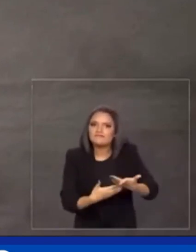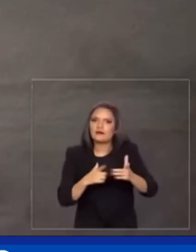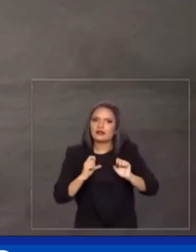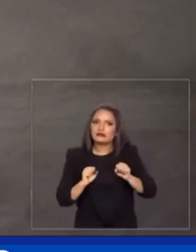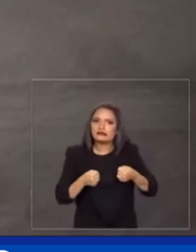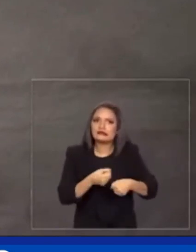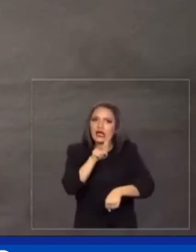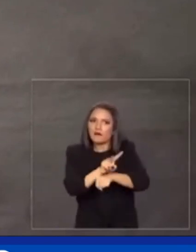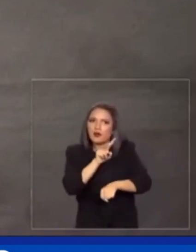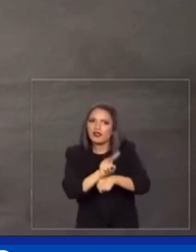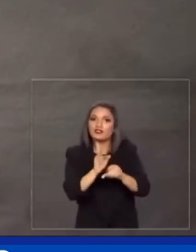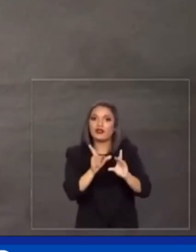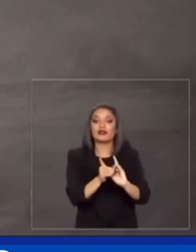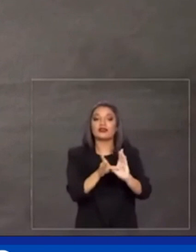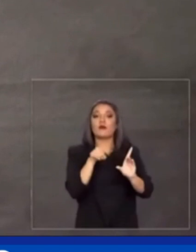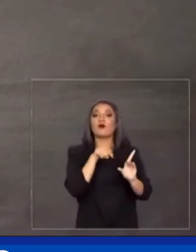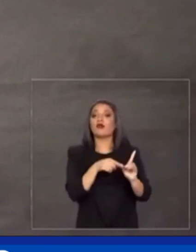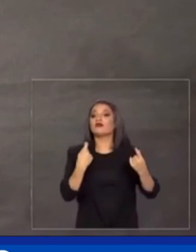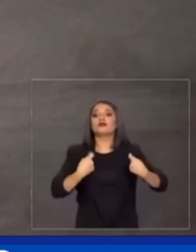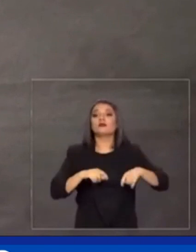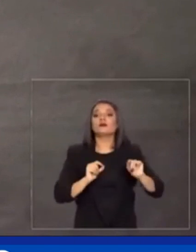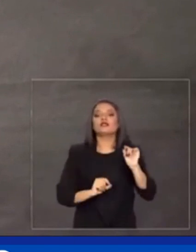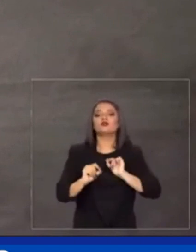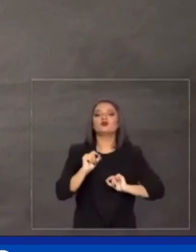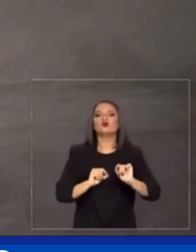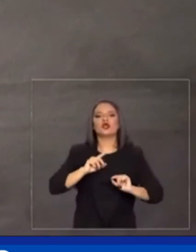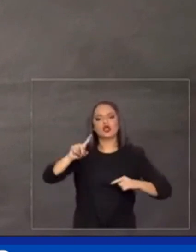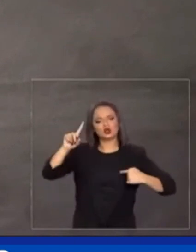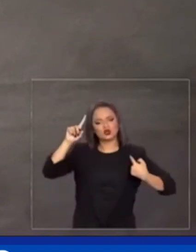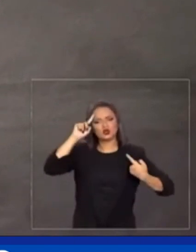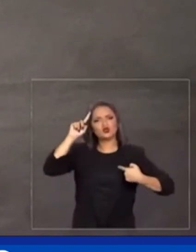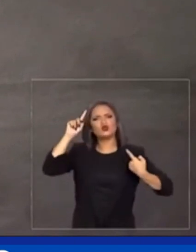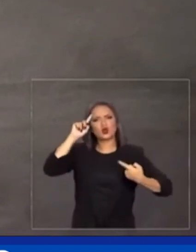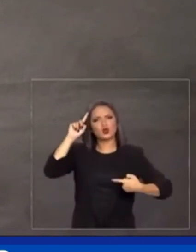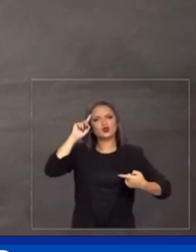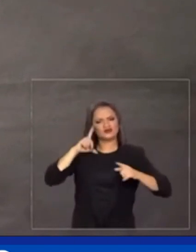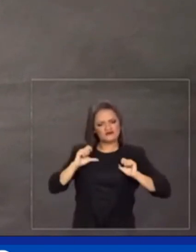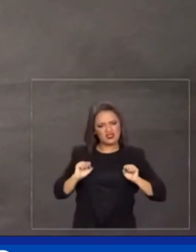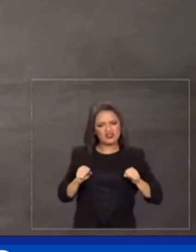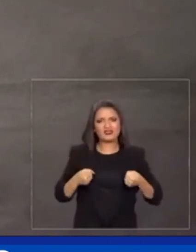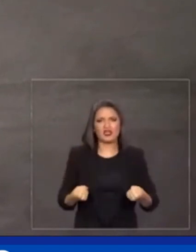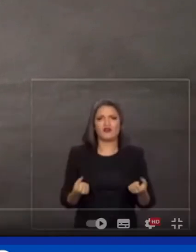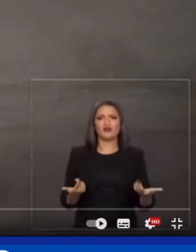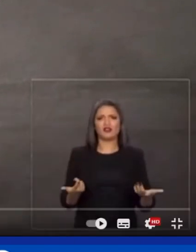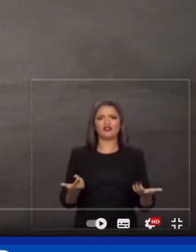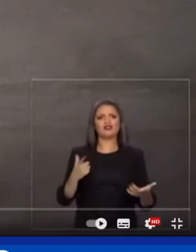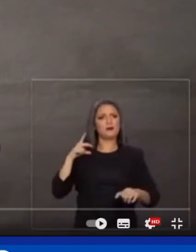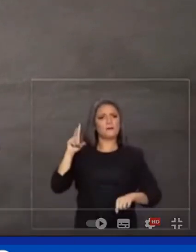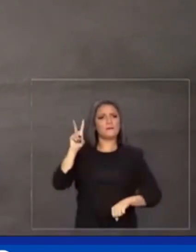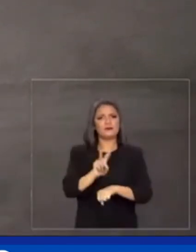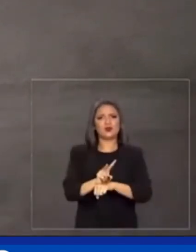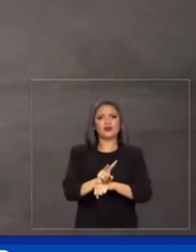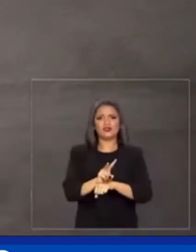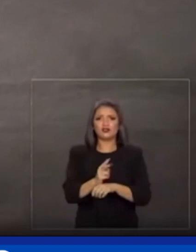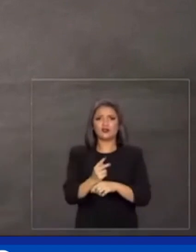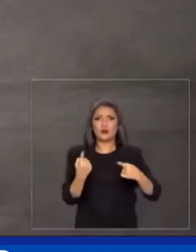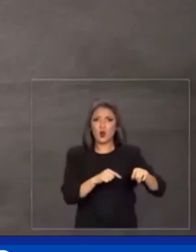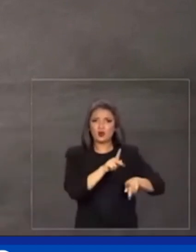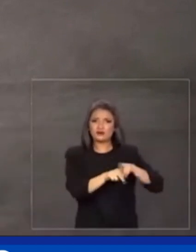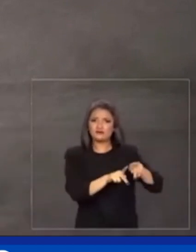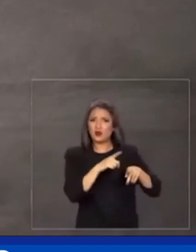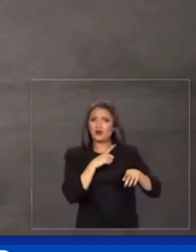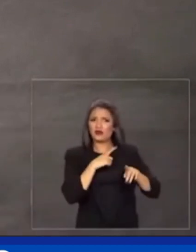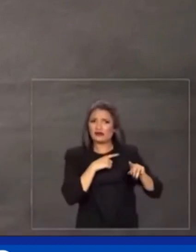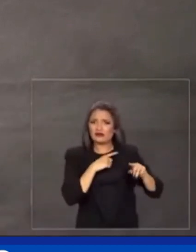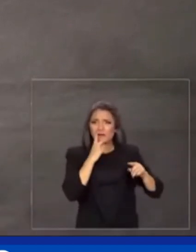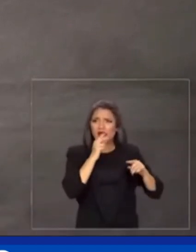carinho, a democracia precisa ser todos os dias defendida daqueles que tentam a qualquer custo